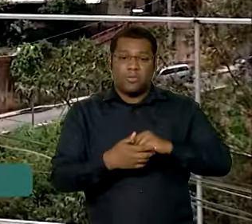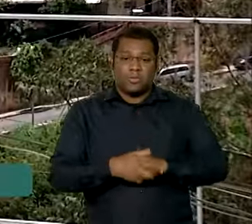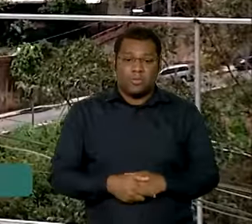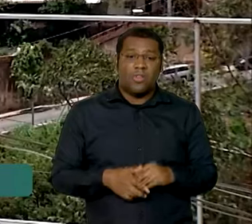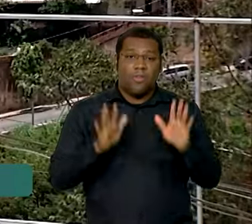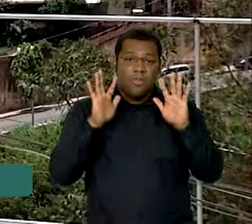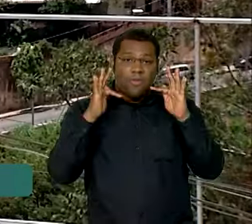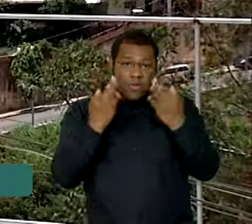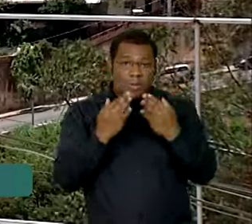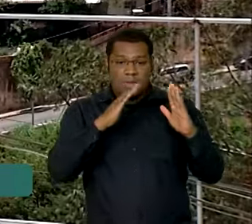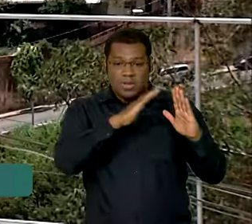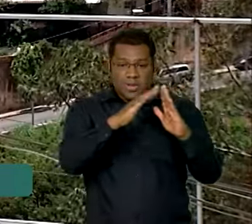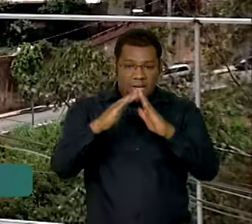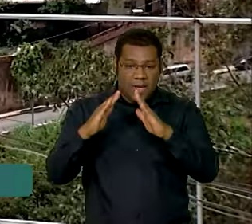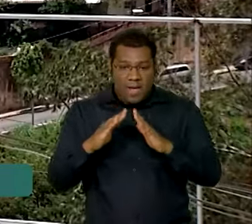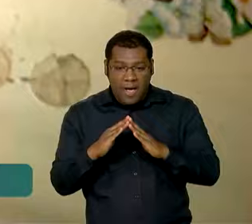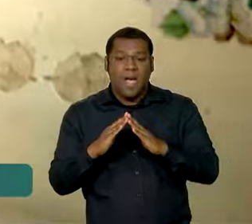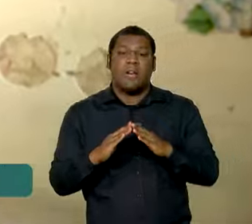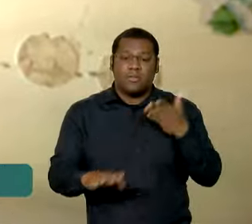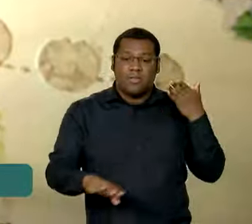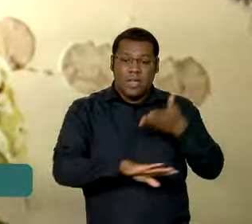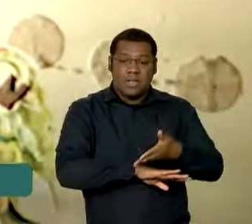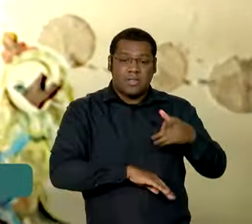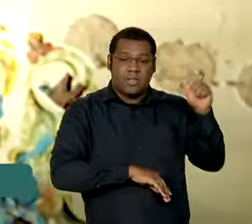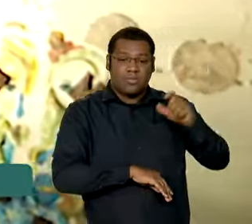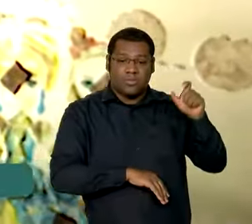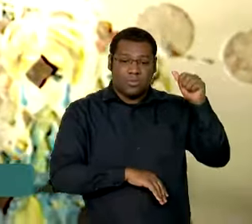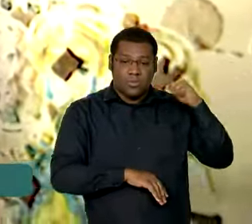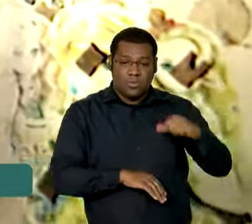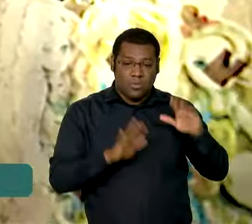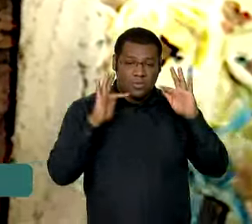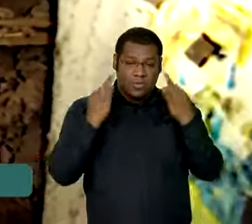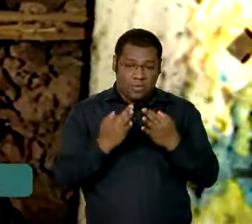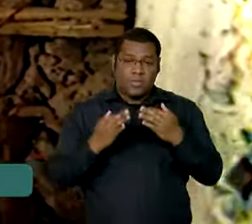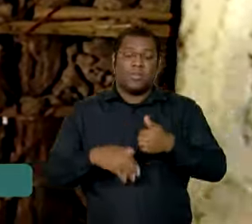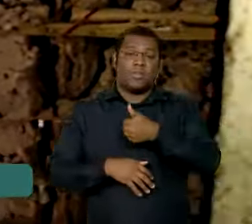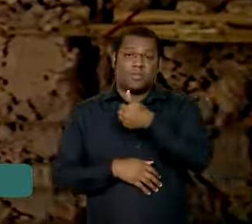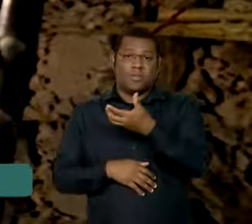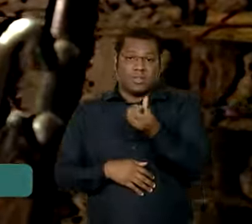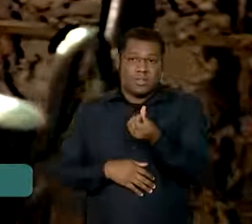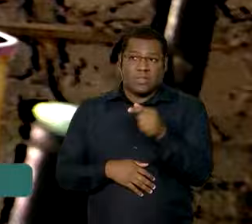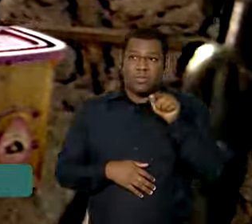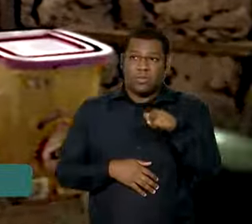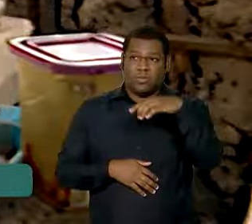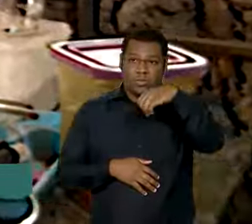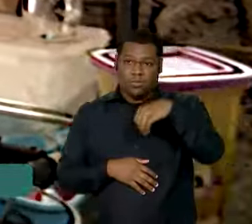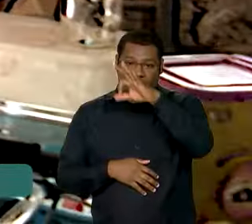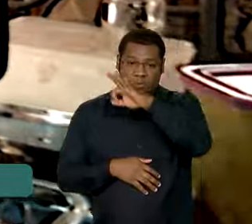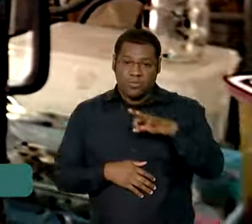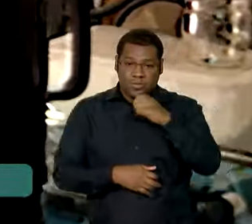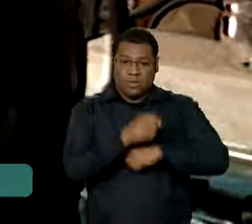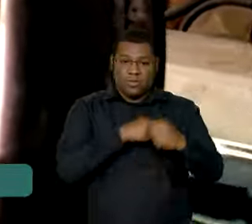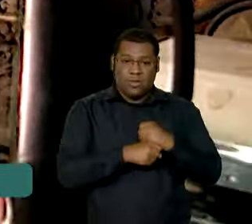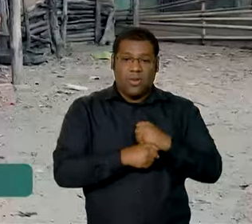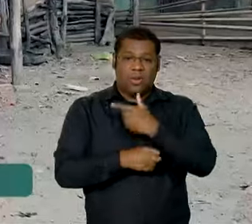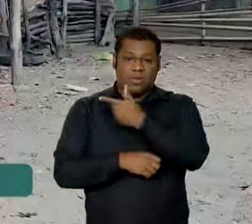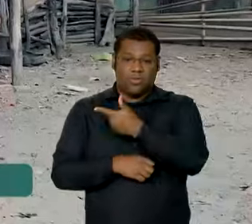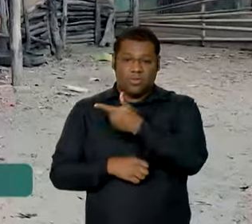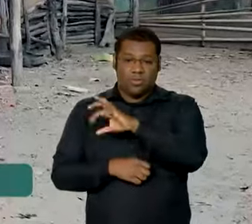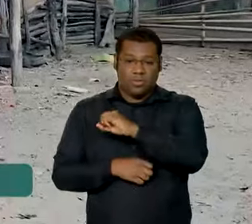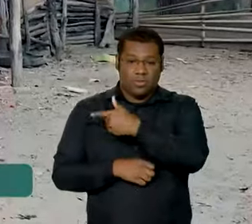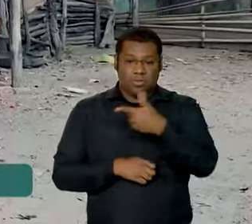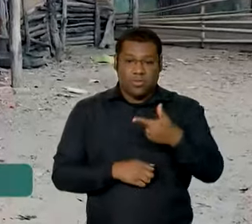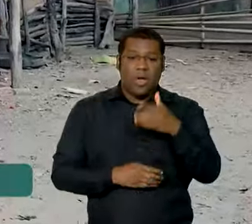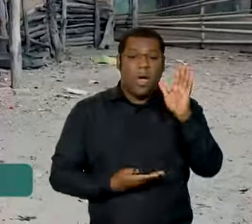algum beneficiário do Bolsa Família saltou de 16,9% em 2022 para 19